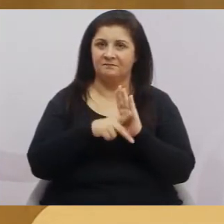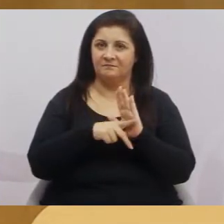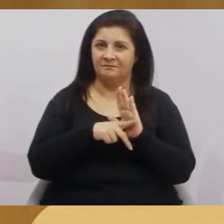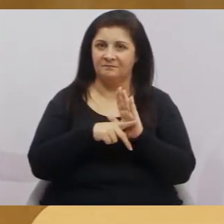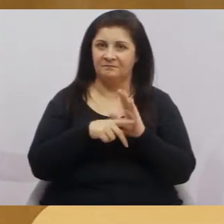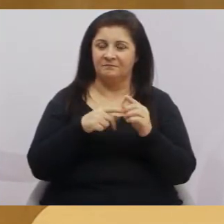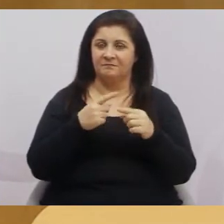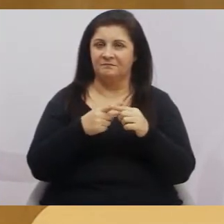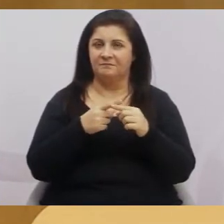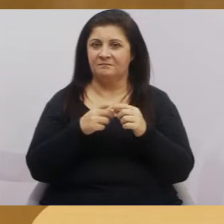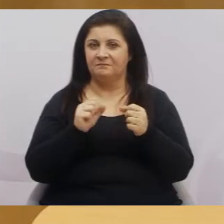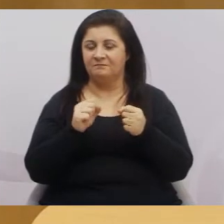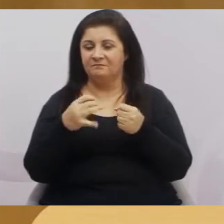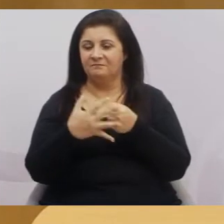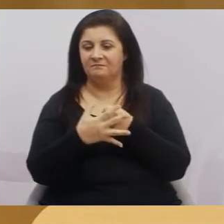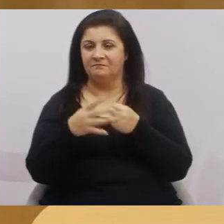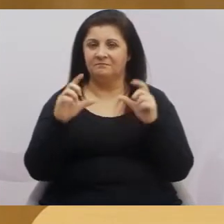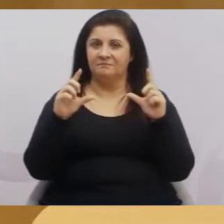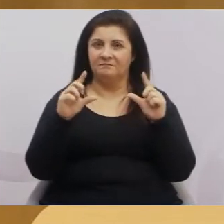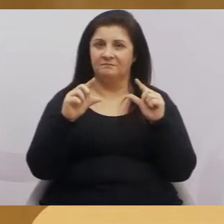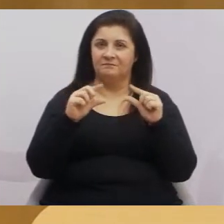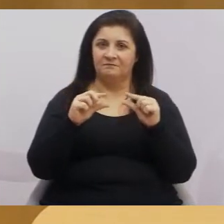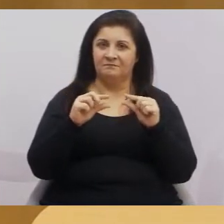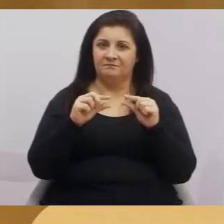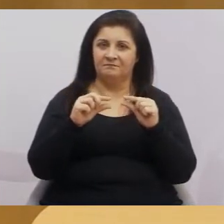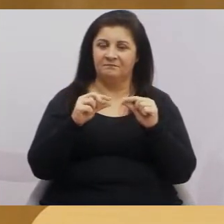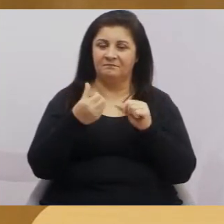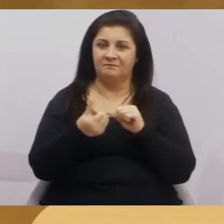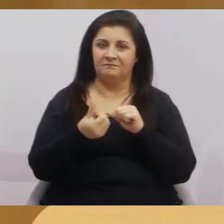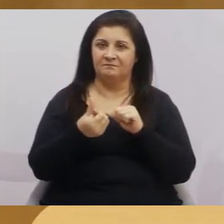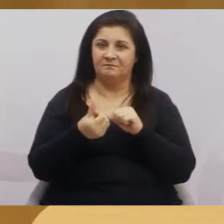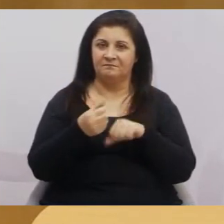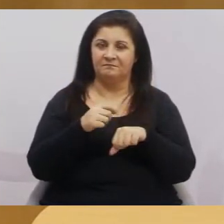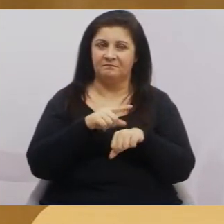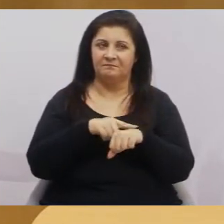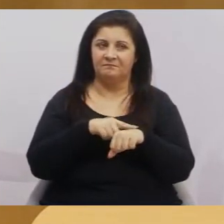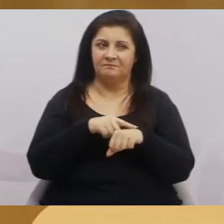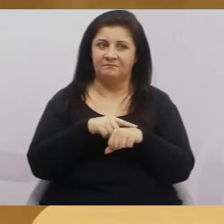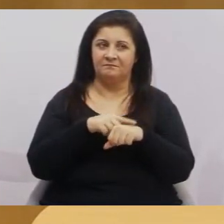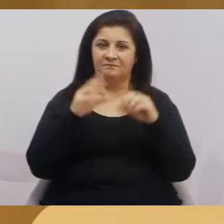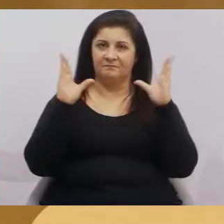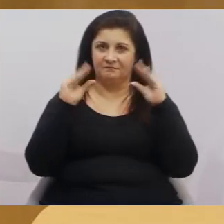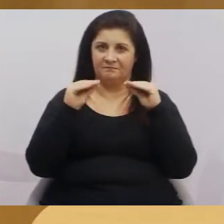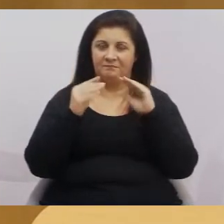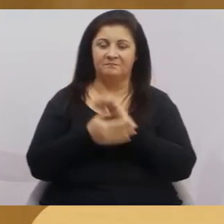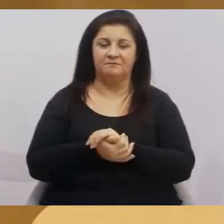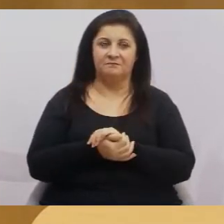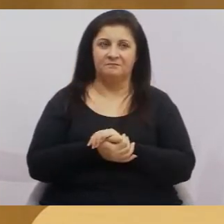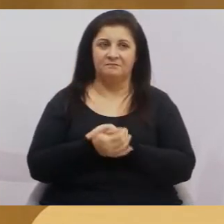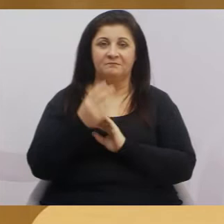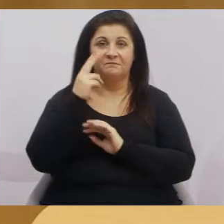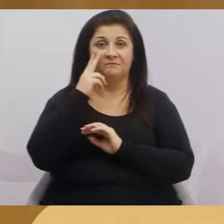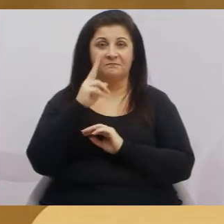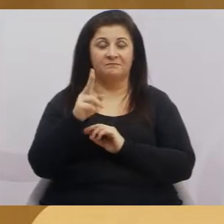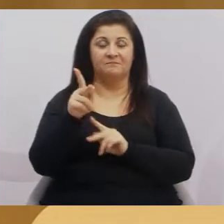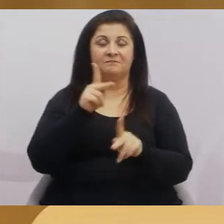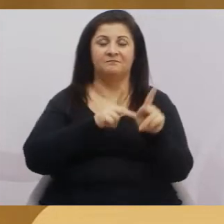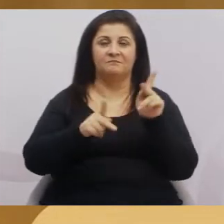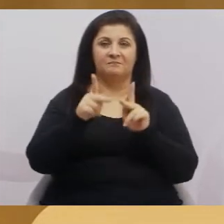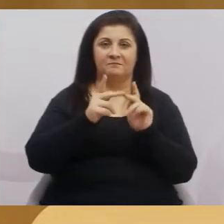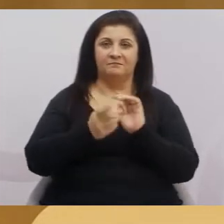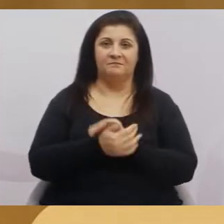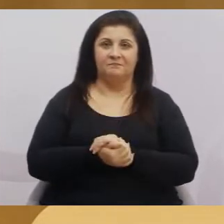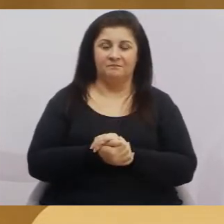causa do coronavírus, foi diminuindo e tal, para seis horas. Olha para vocês, vê, população da cidade de Jacareí,